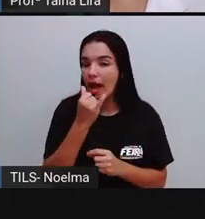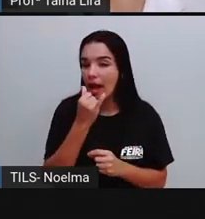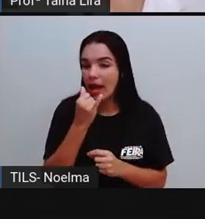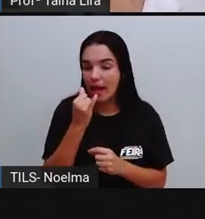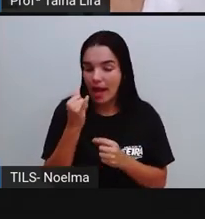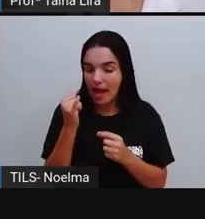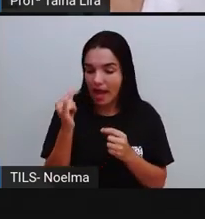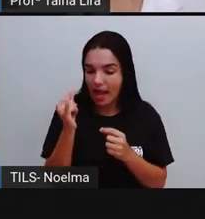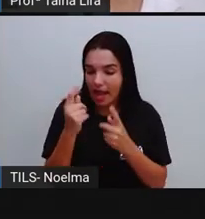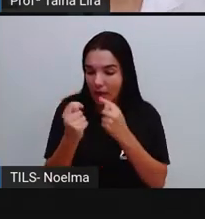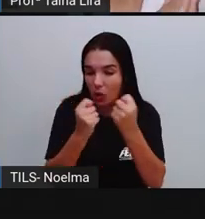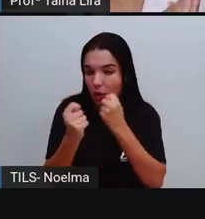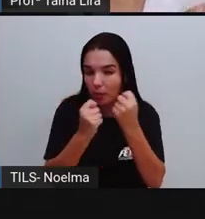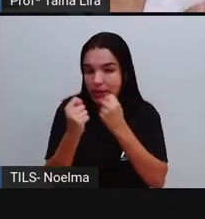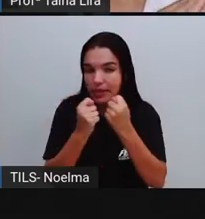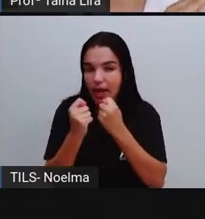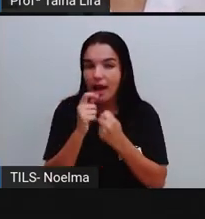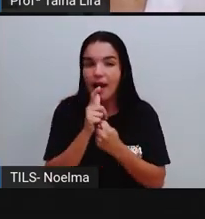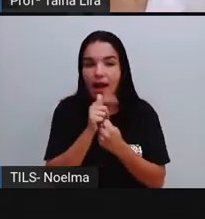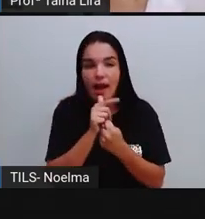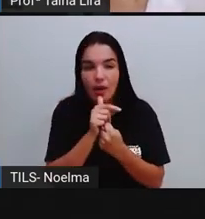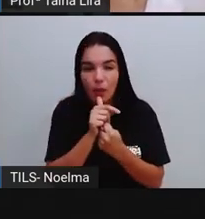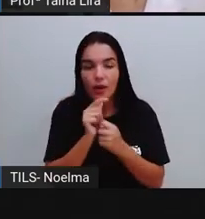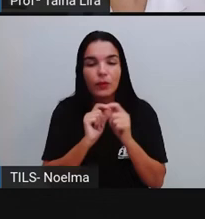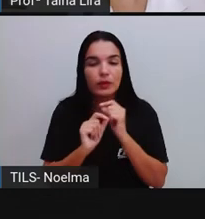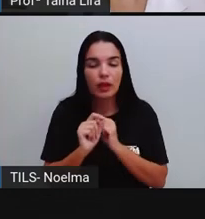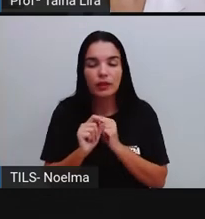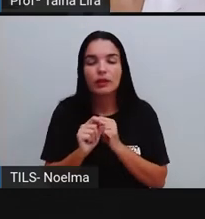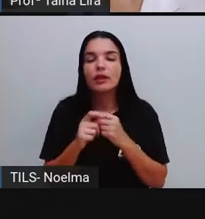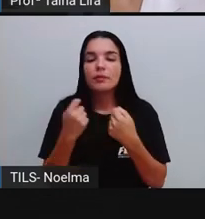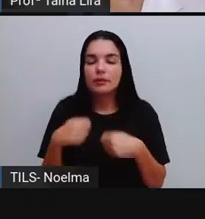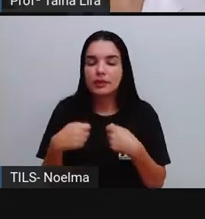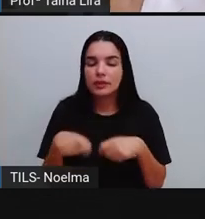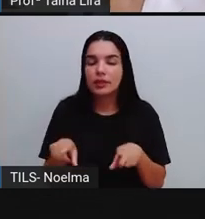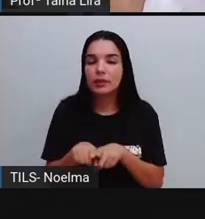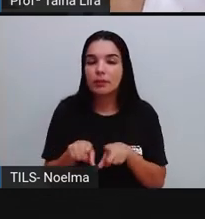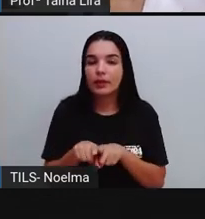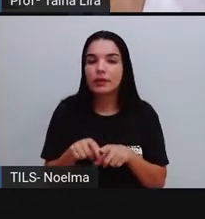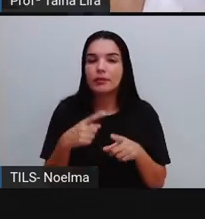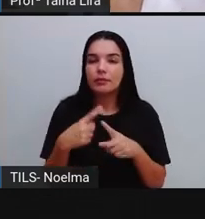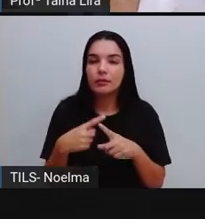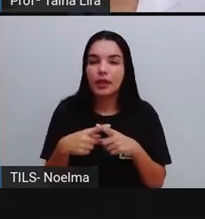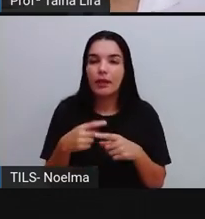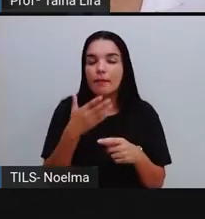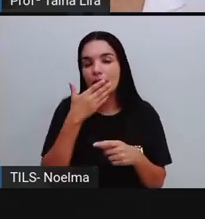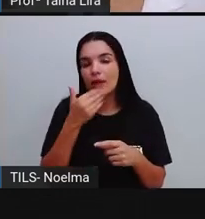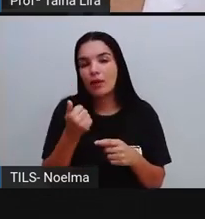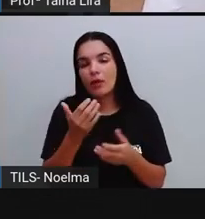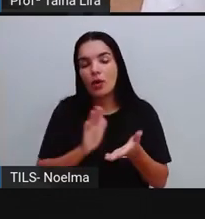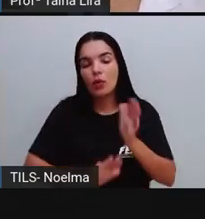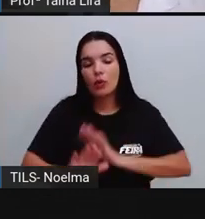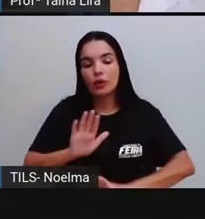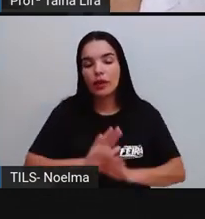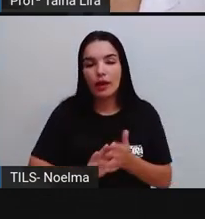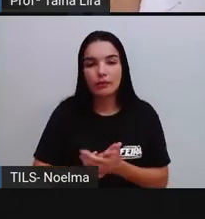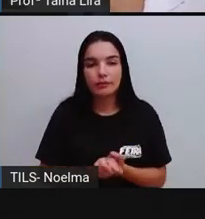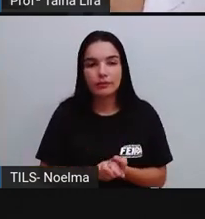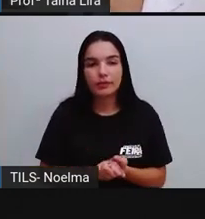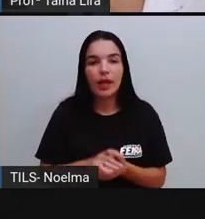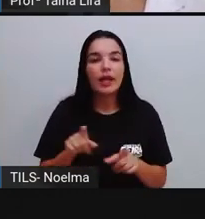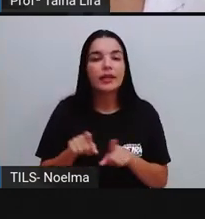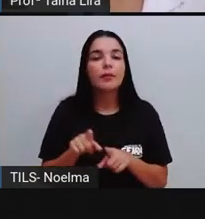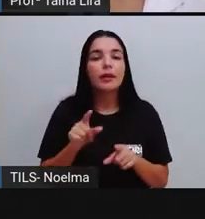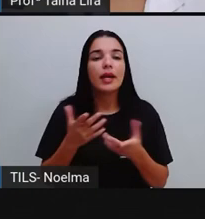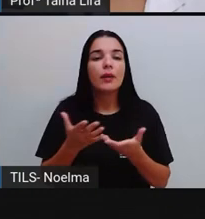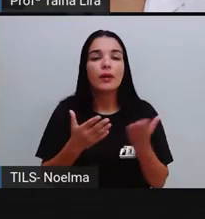gente economiza água, menos água a gente está tirando lá das fontes naturais. E por que economizar energia